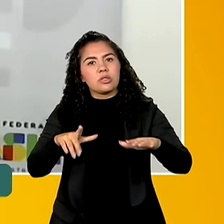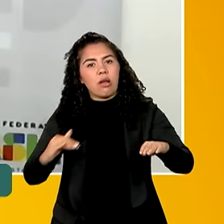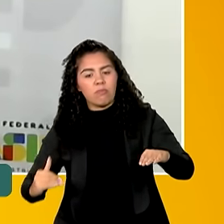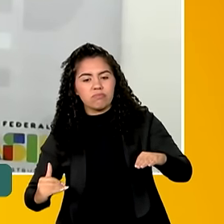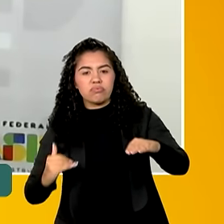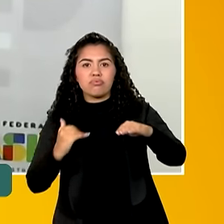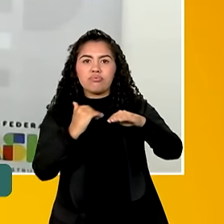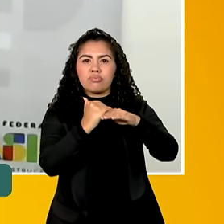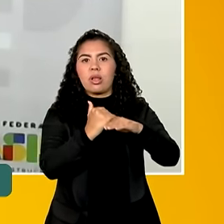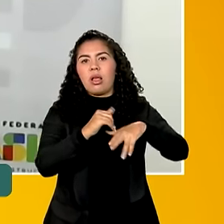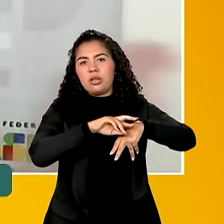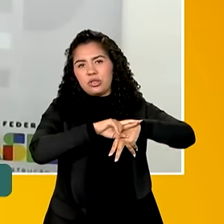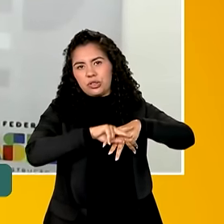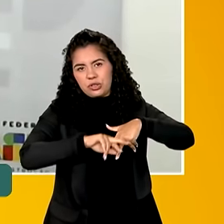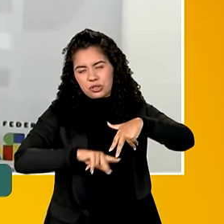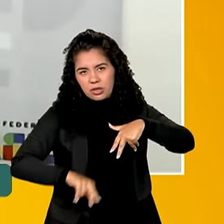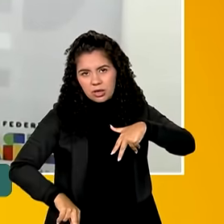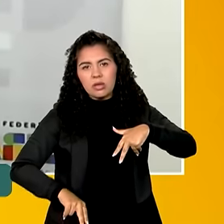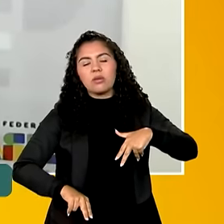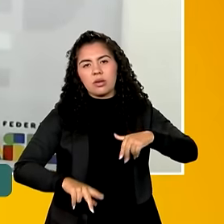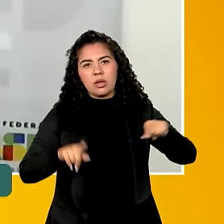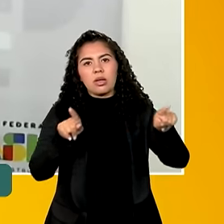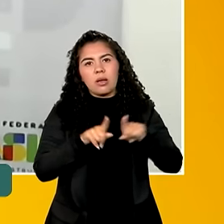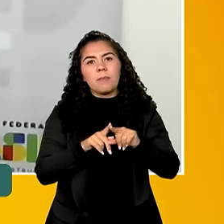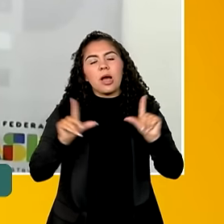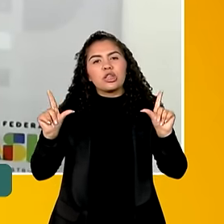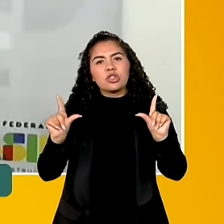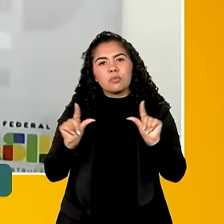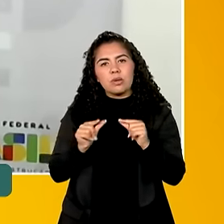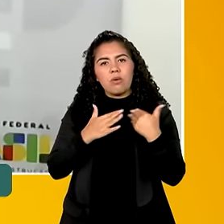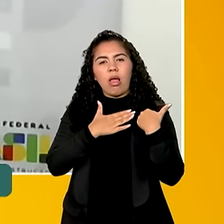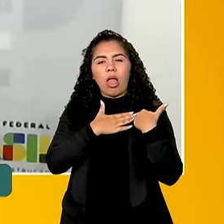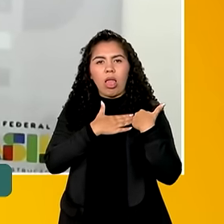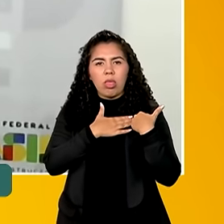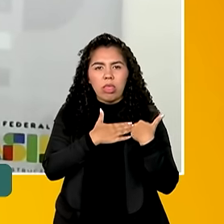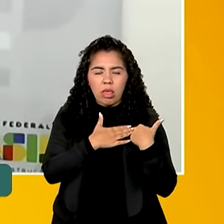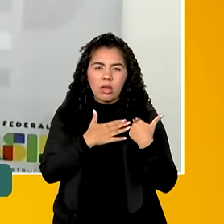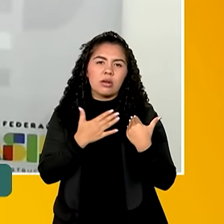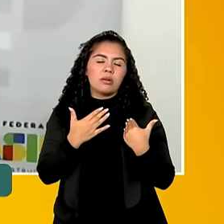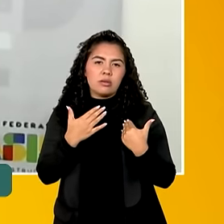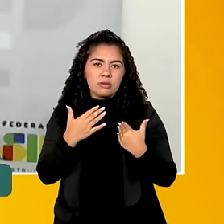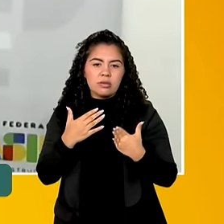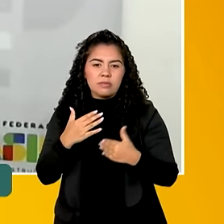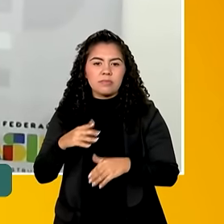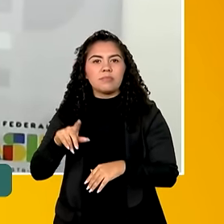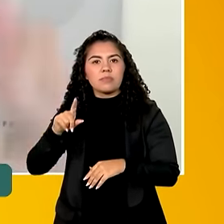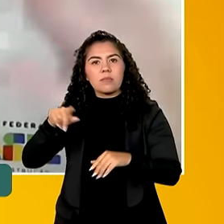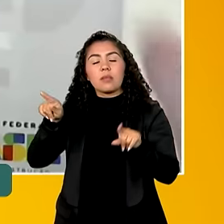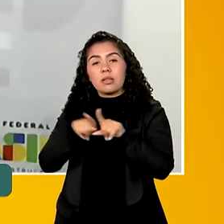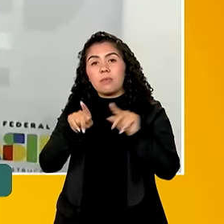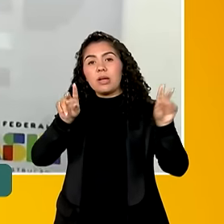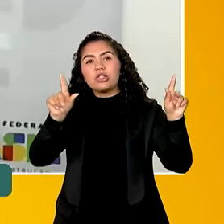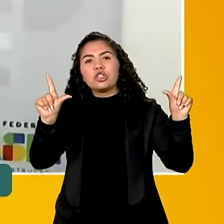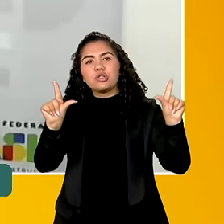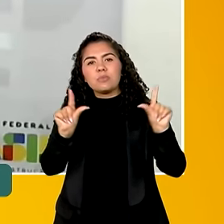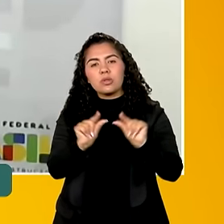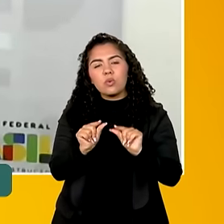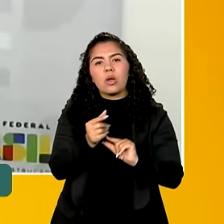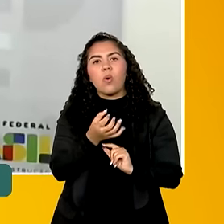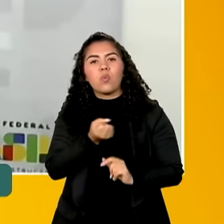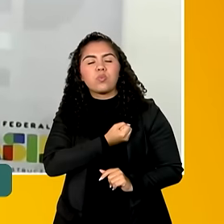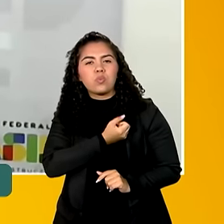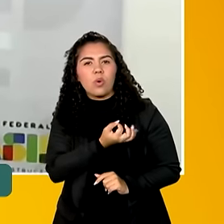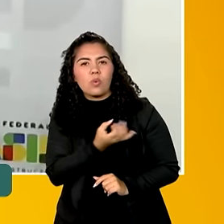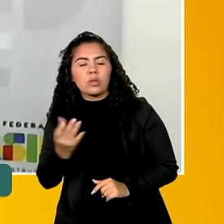gênero, tanto diminuindo os indicadores de mortalidade na população